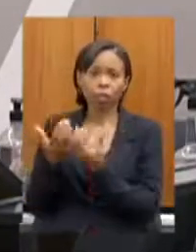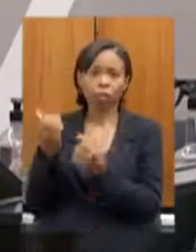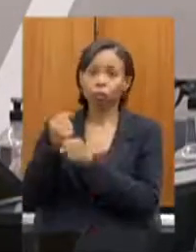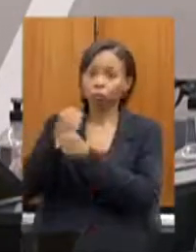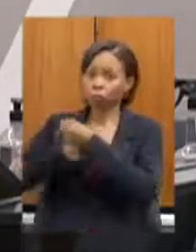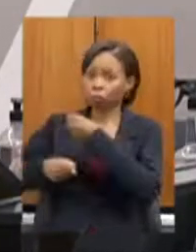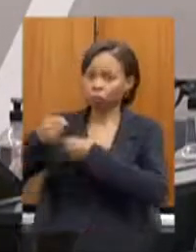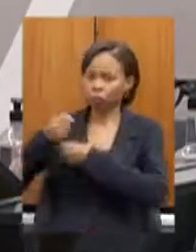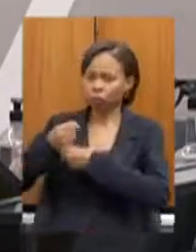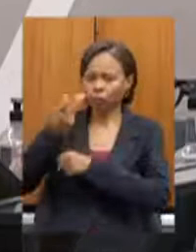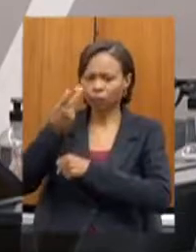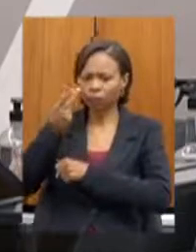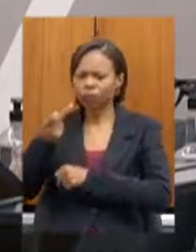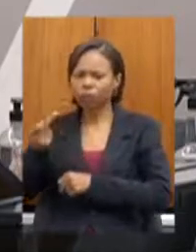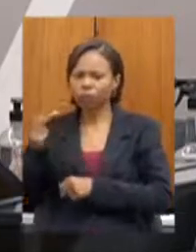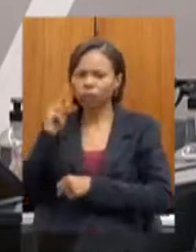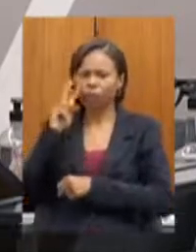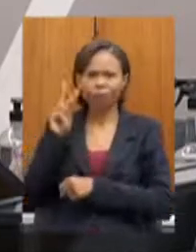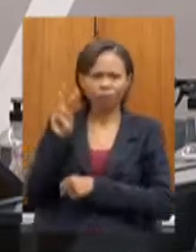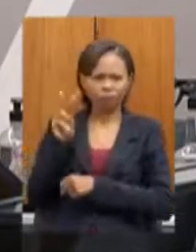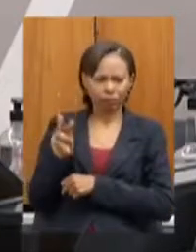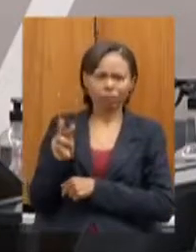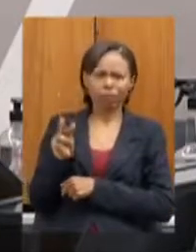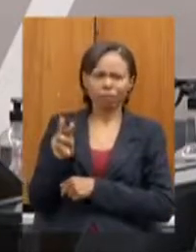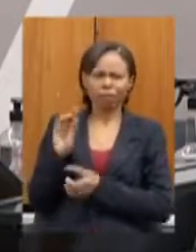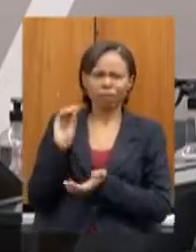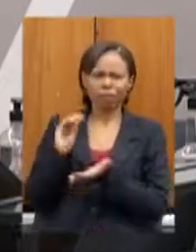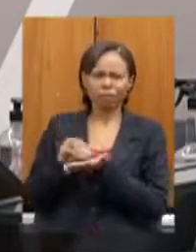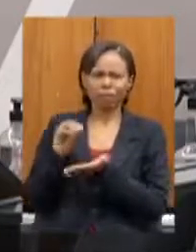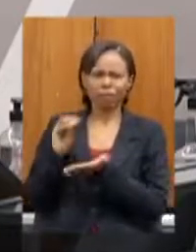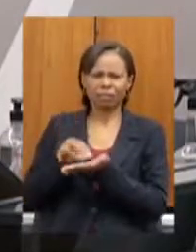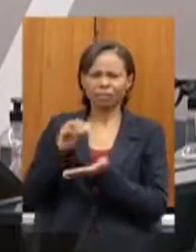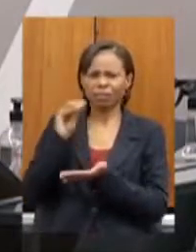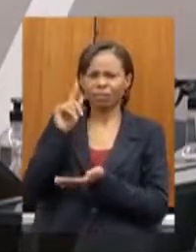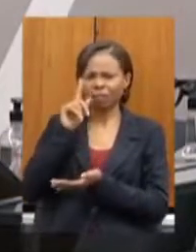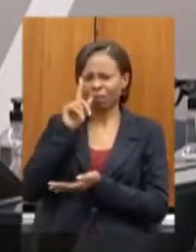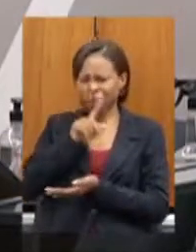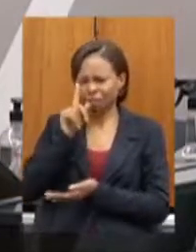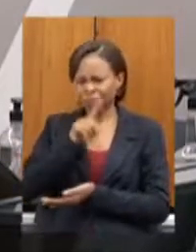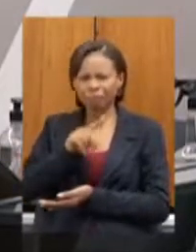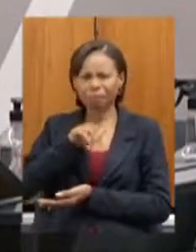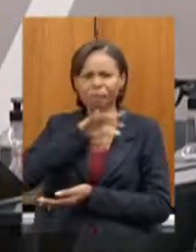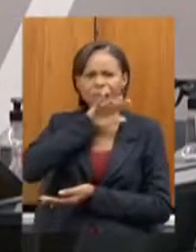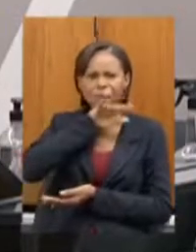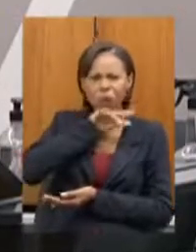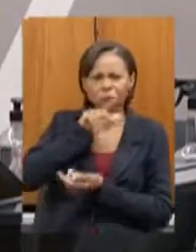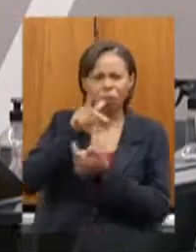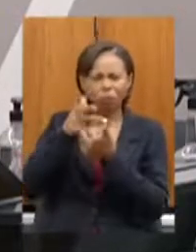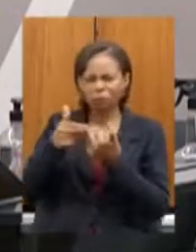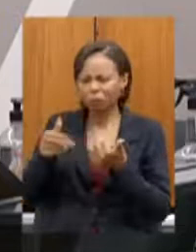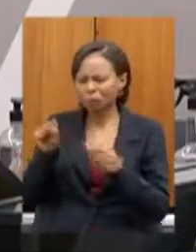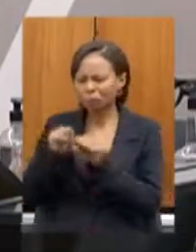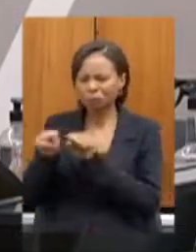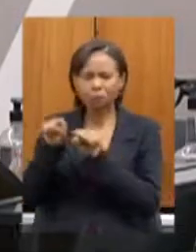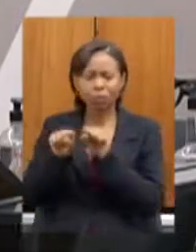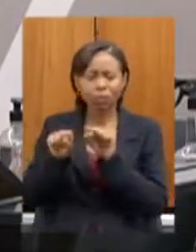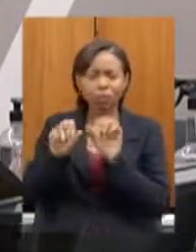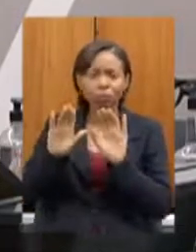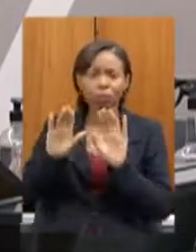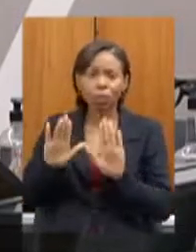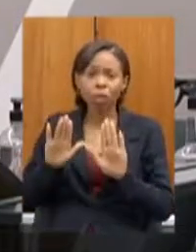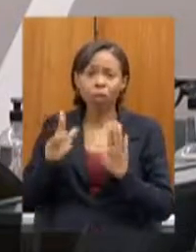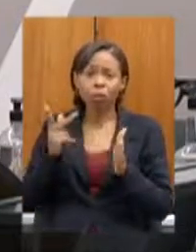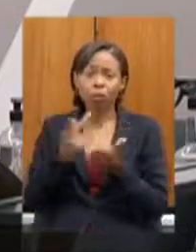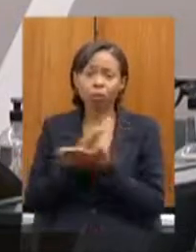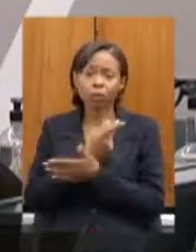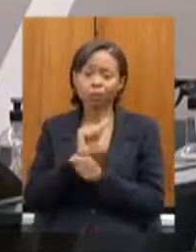verificamos em loco as deficiências das instalações mas a pandemia veio e nós